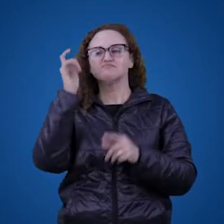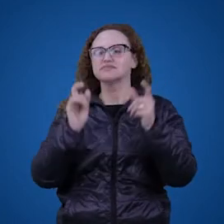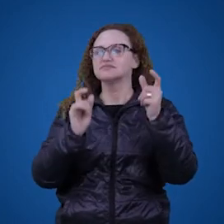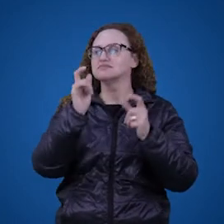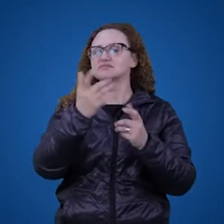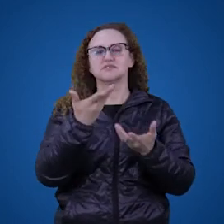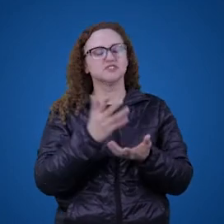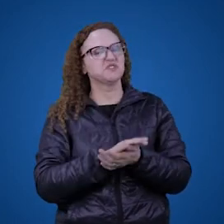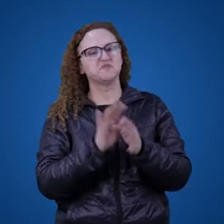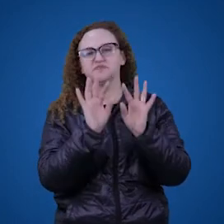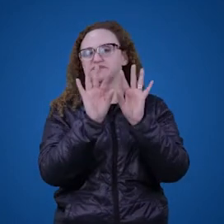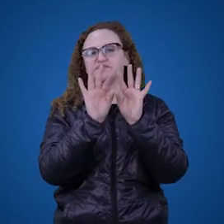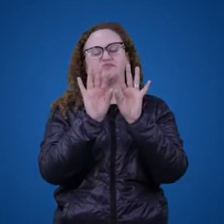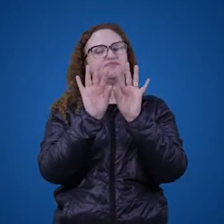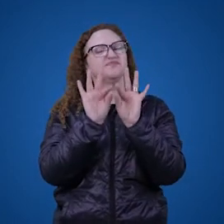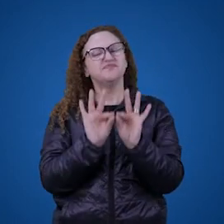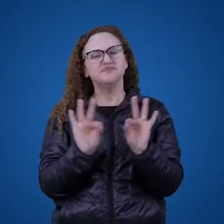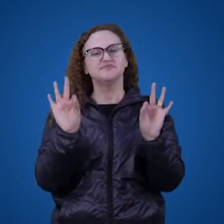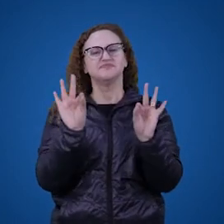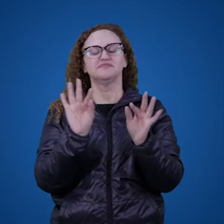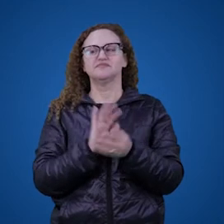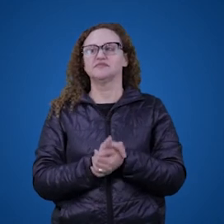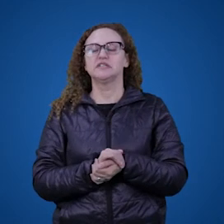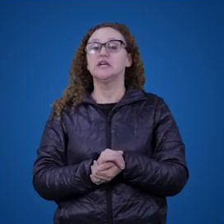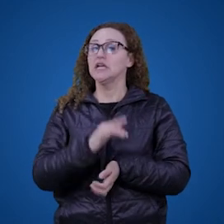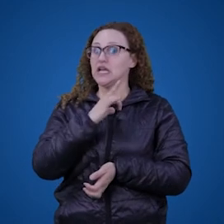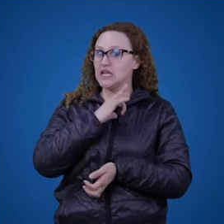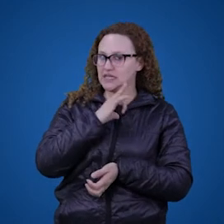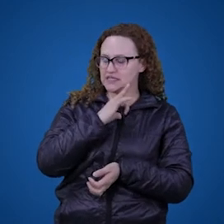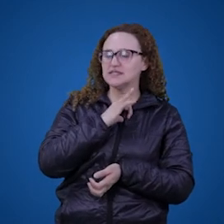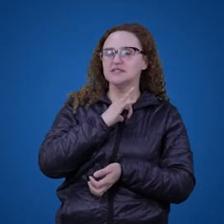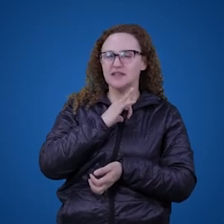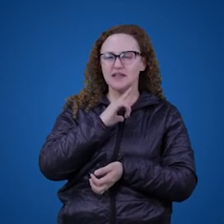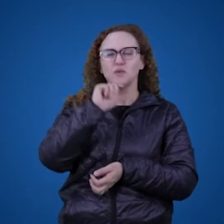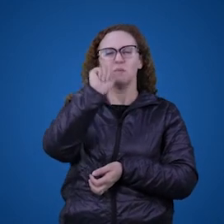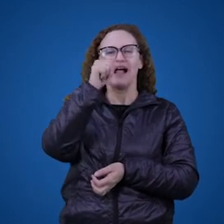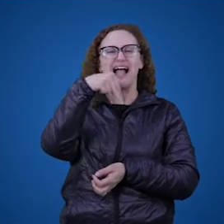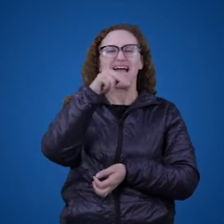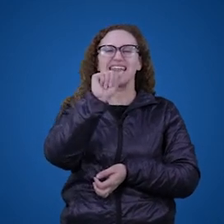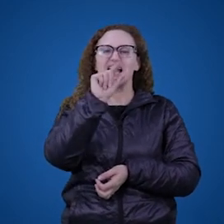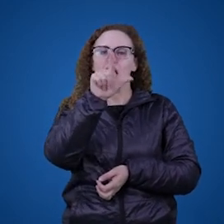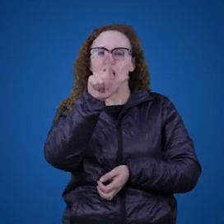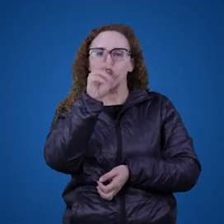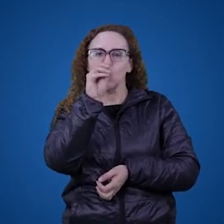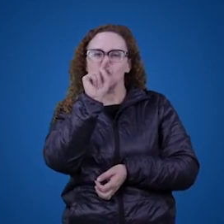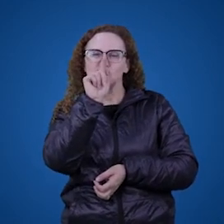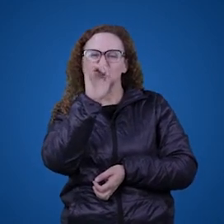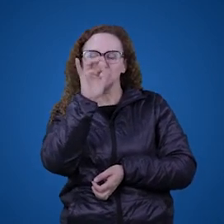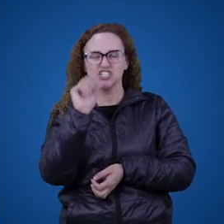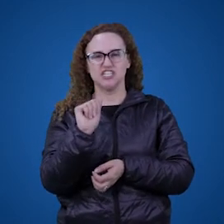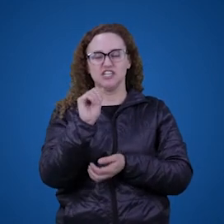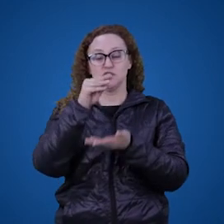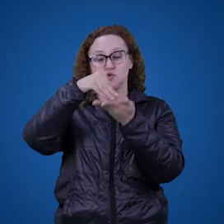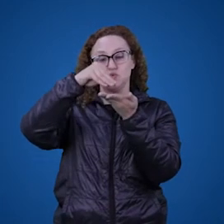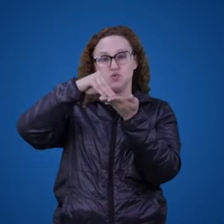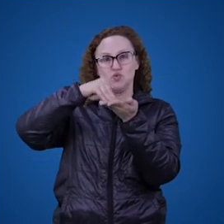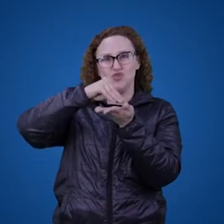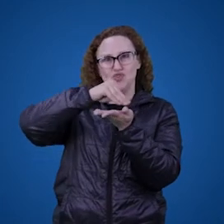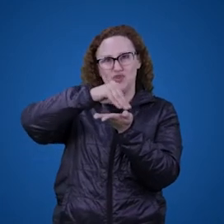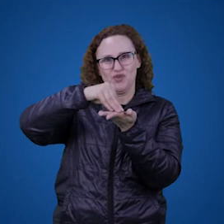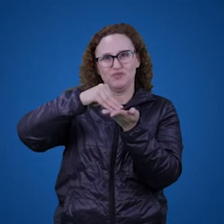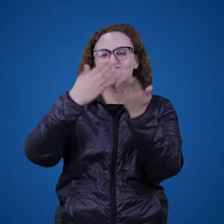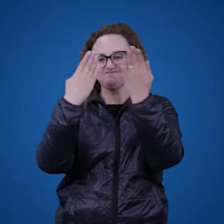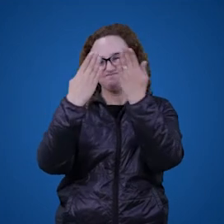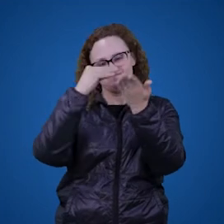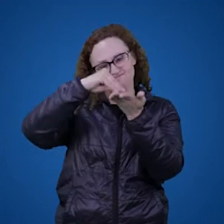Simples assim. Então, Wittgenstein, ele usou uma analogia com o jogo de xadrez e o jogo linguístico, para explicar